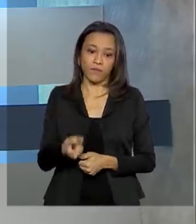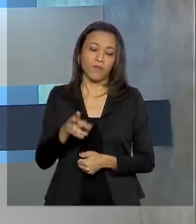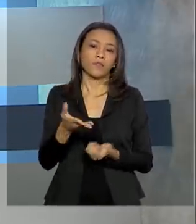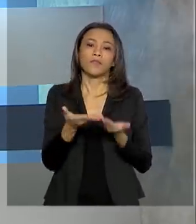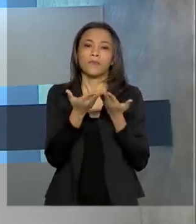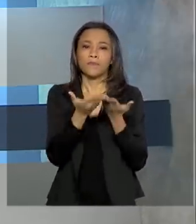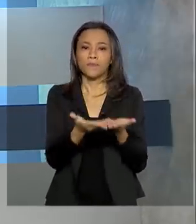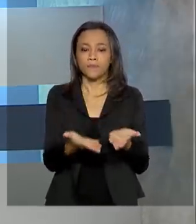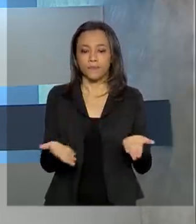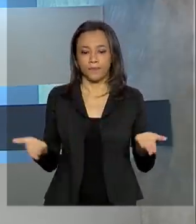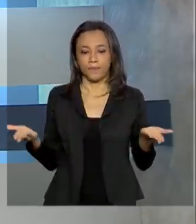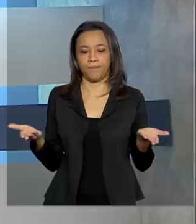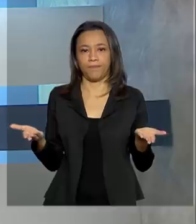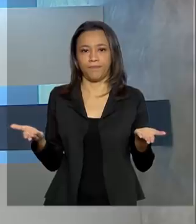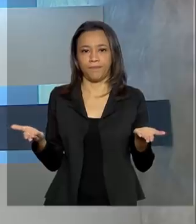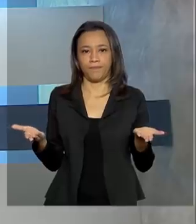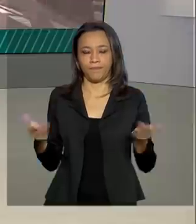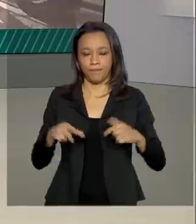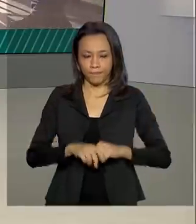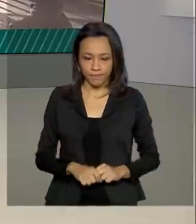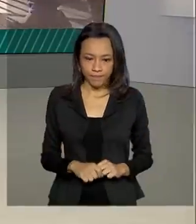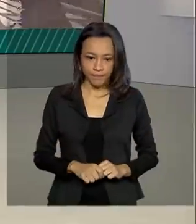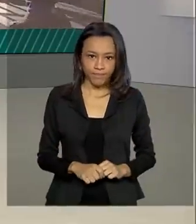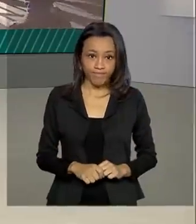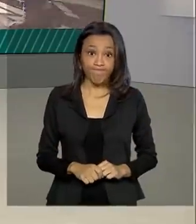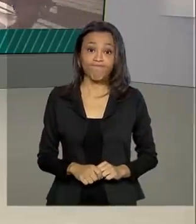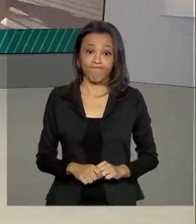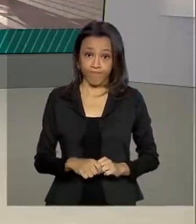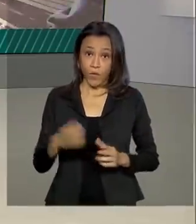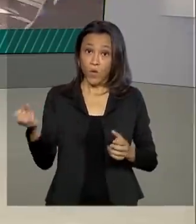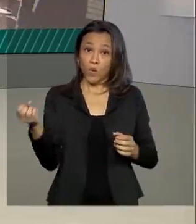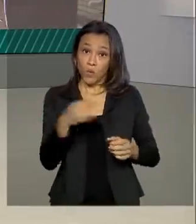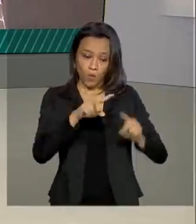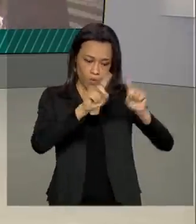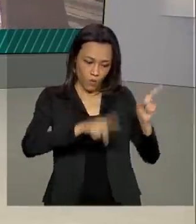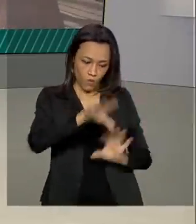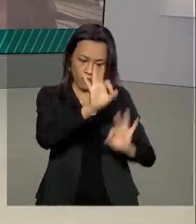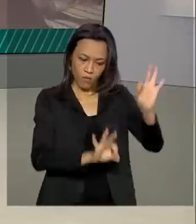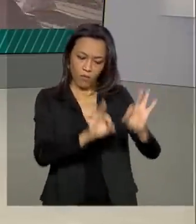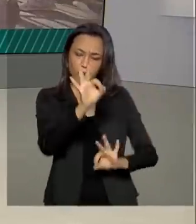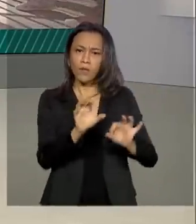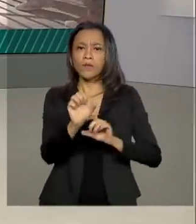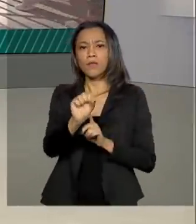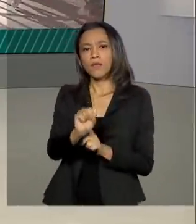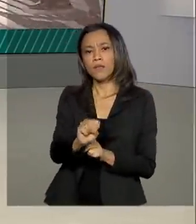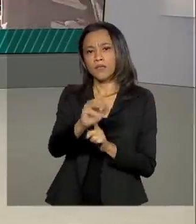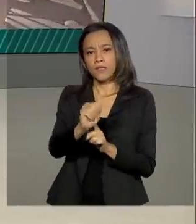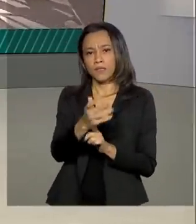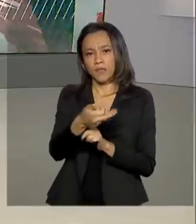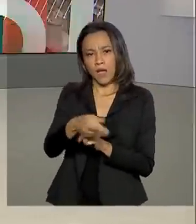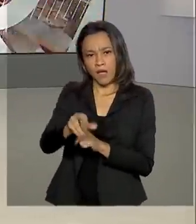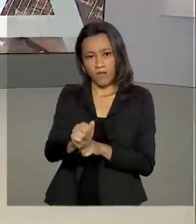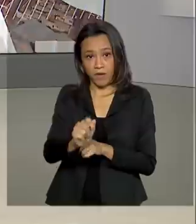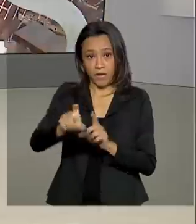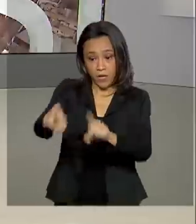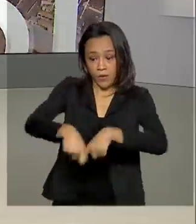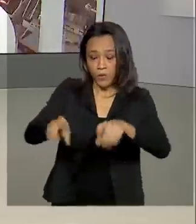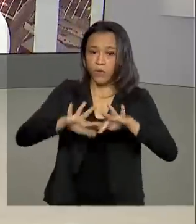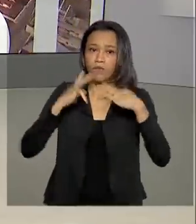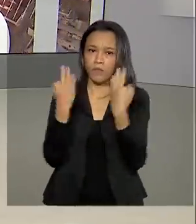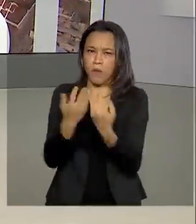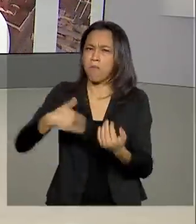.br barra economia. O novo Plano Safra para Agricultura Familiar prevê mais de 30 bilhões de reais em